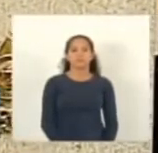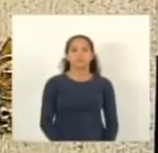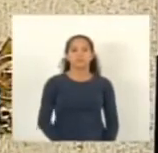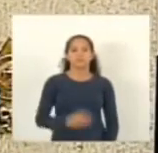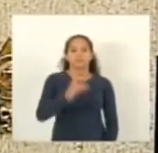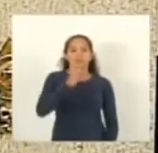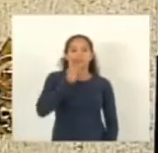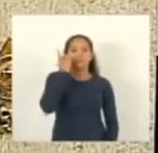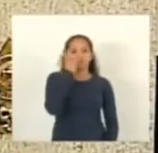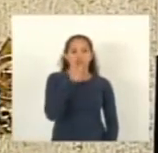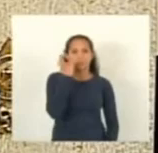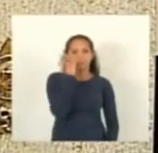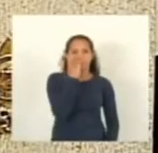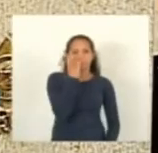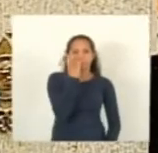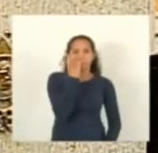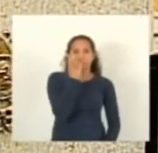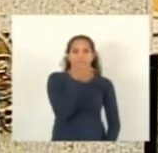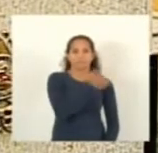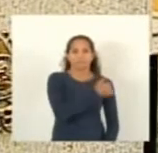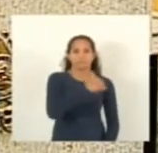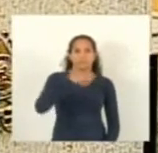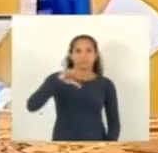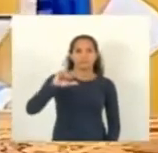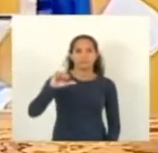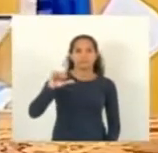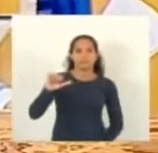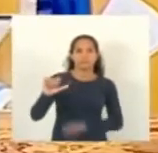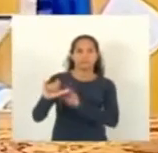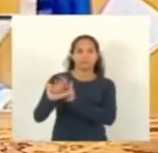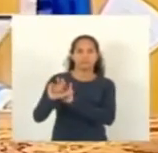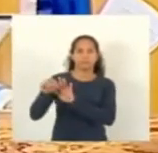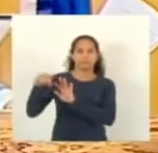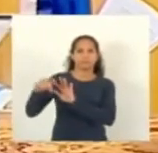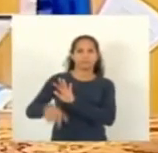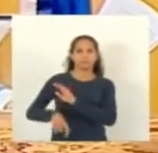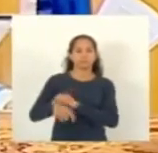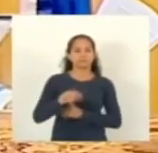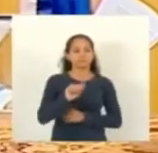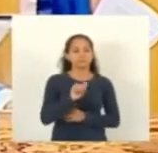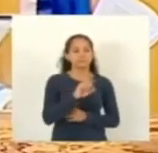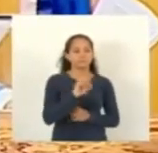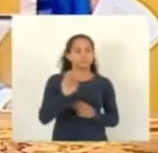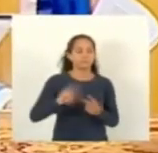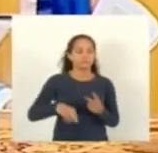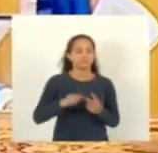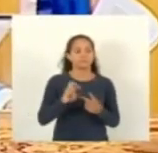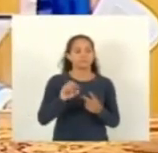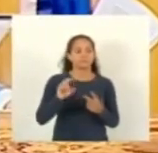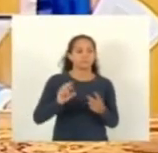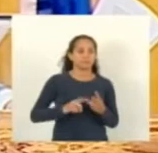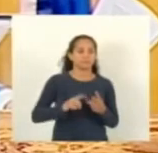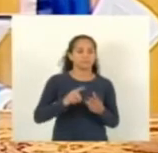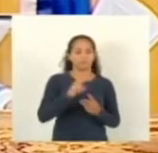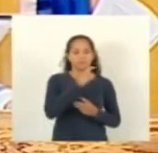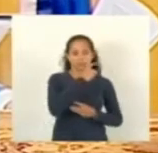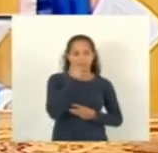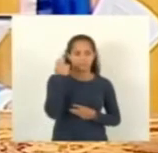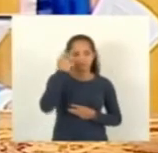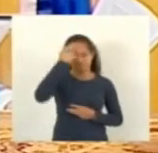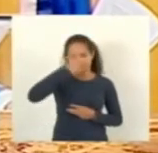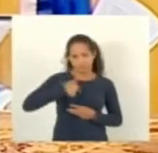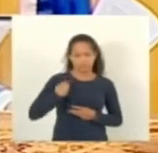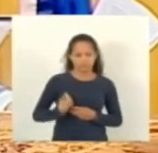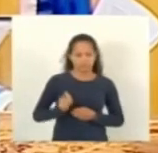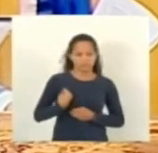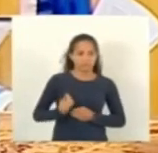Deputados da 19ª Legislatura. Adilson Espíndola, Alexandre Xambinho, Bruno Lamas, Capitão Assunção, que está aqui na